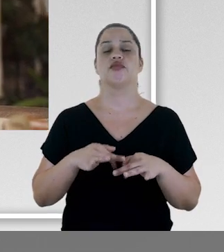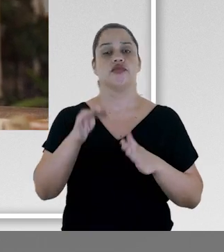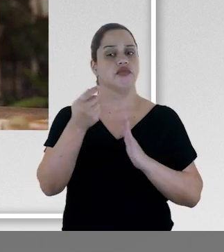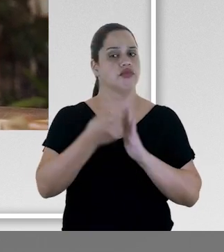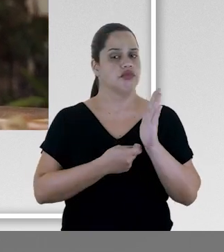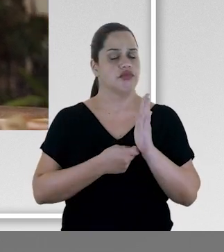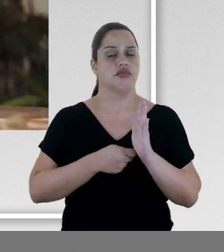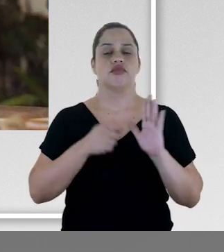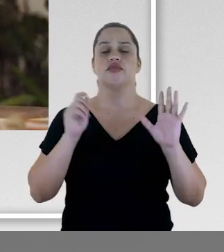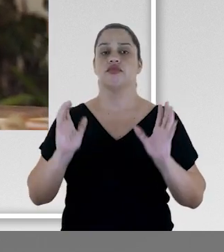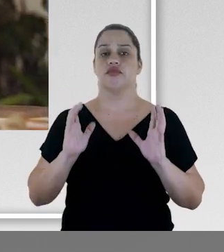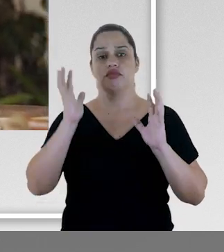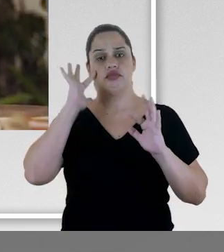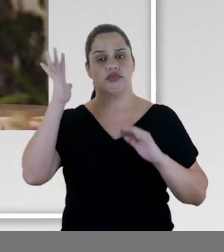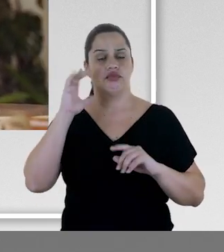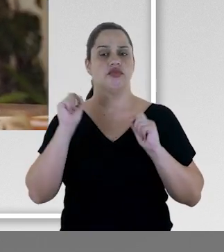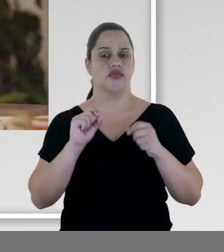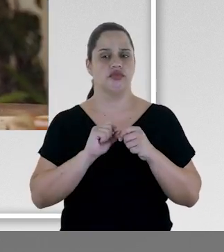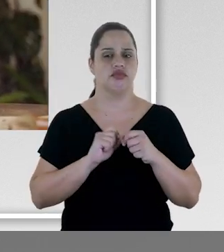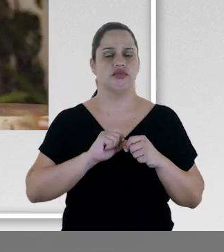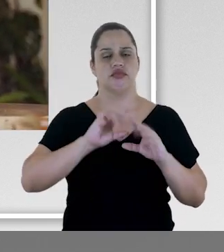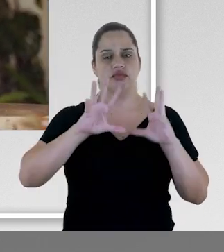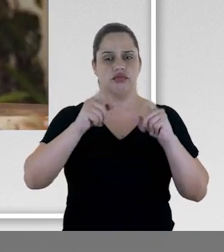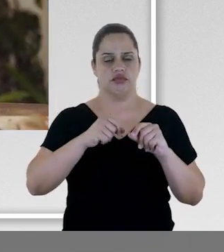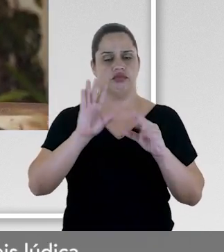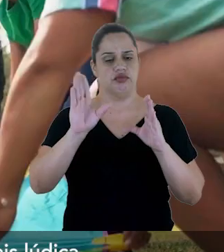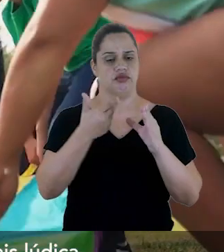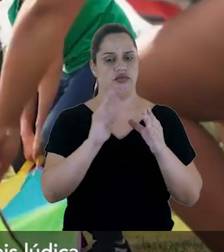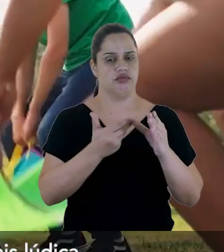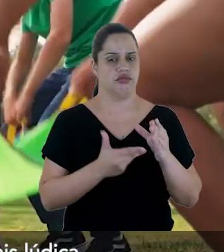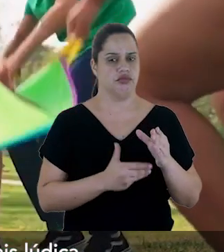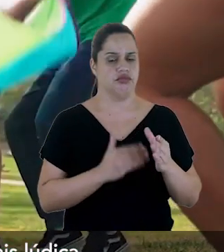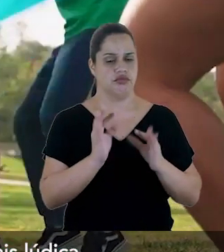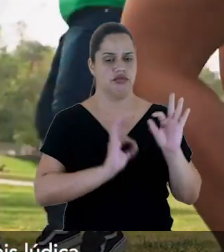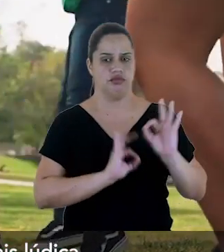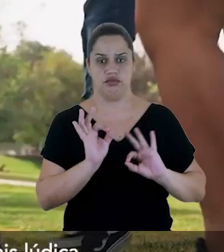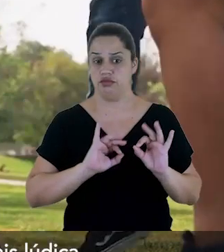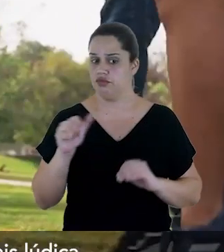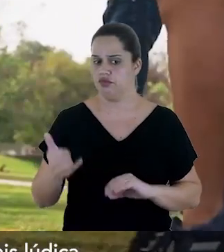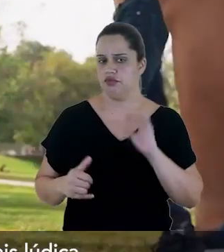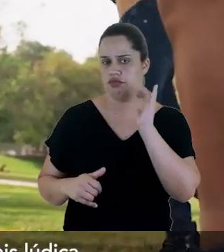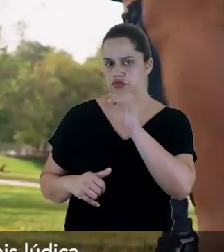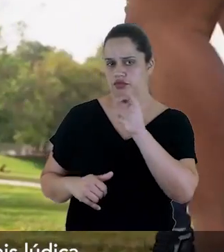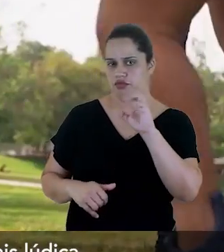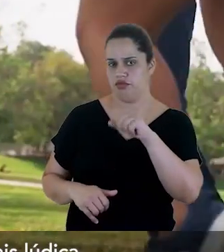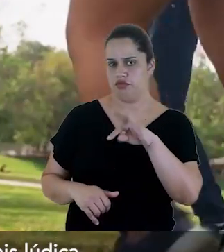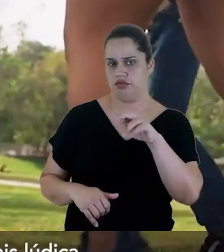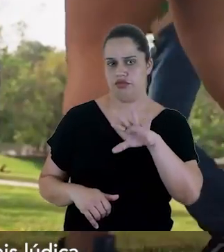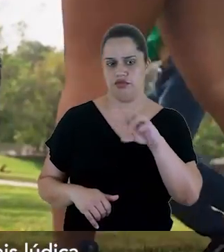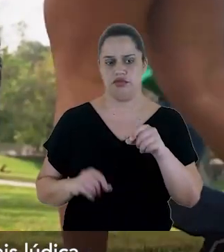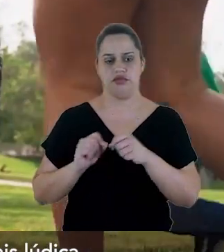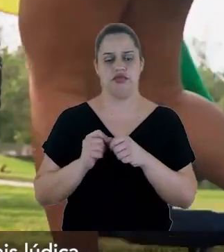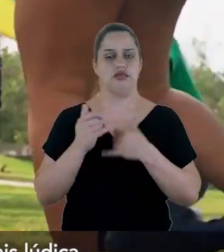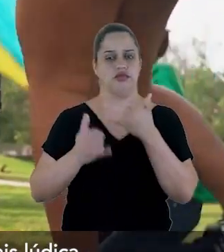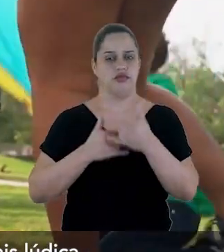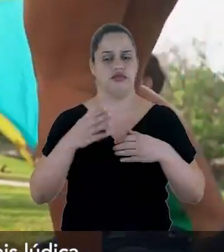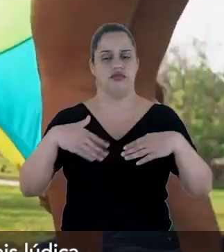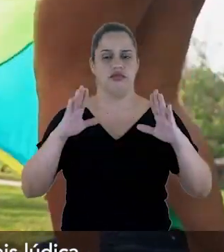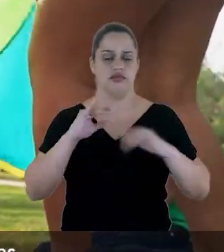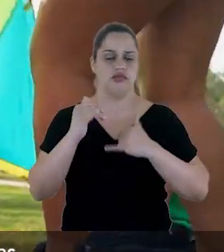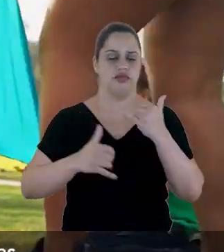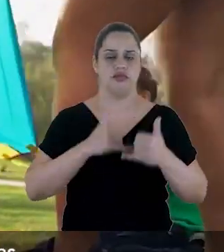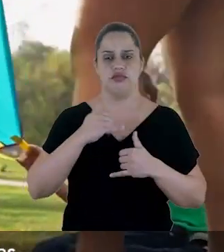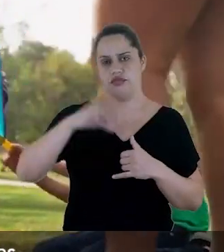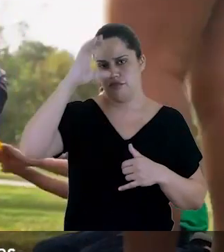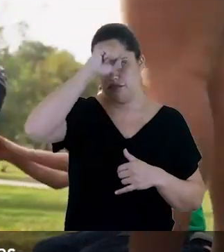podem ser compiladas em uma coletânea. Aproveite o conto de Antero para uma atividade mais lúdica.